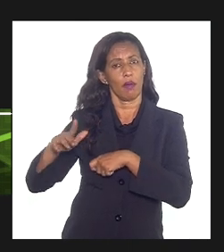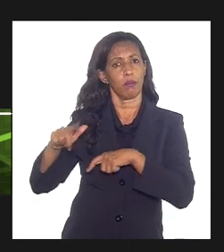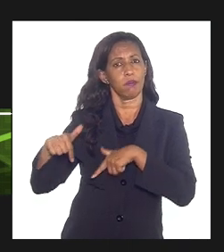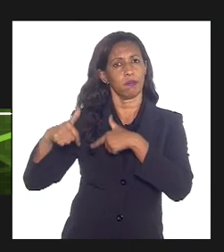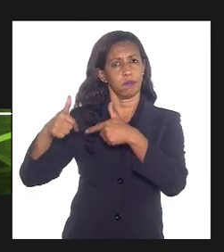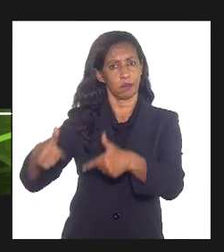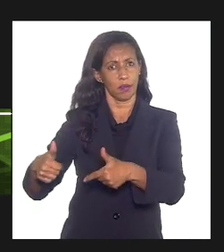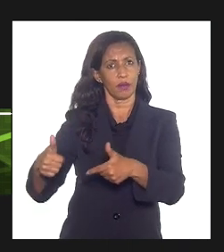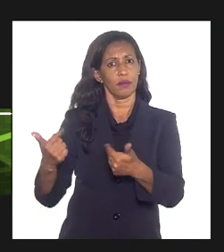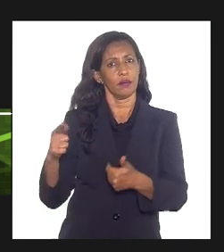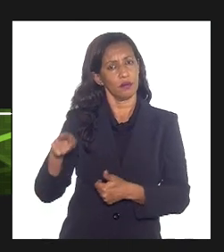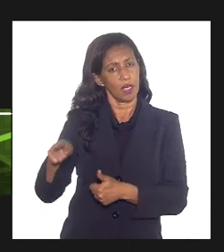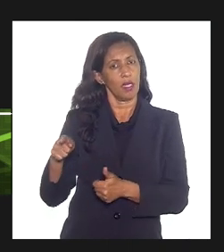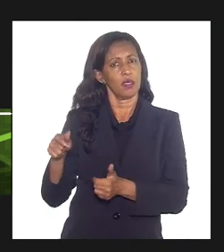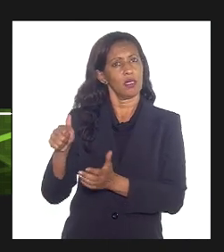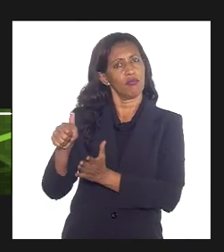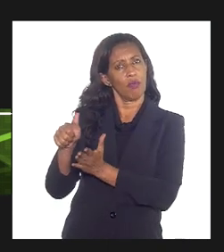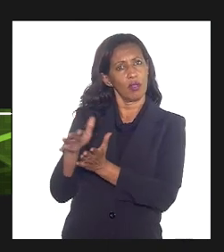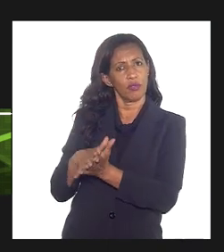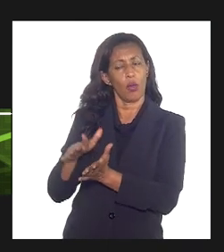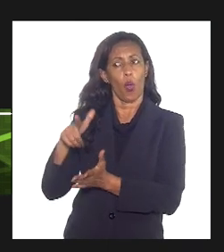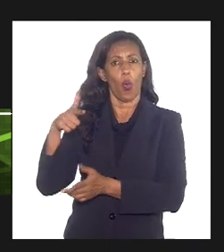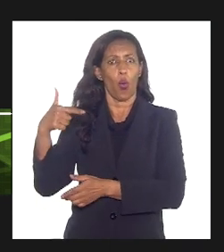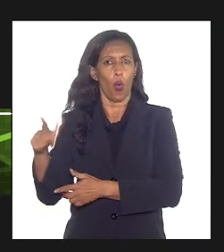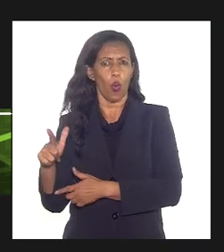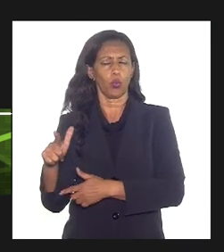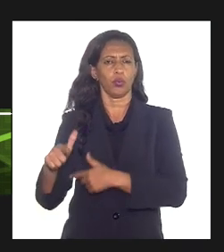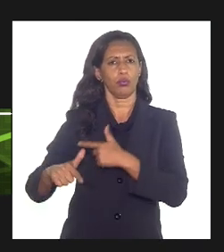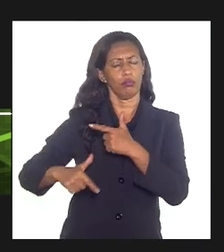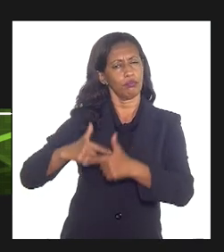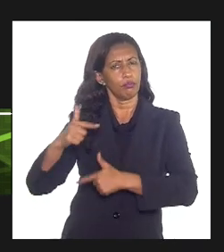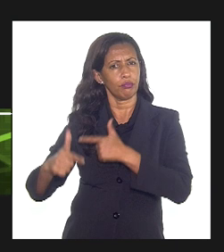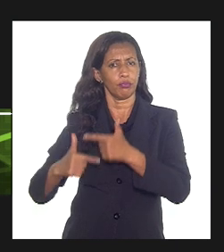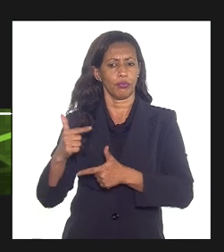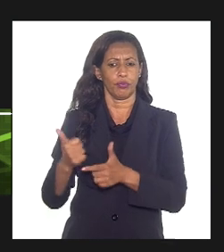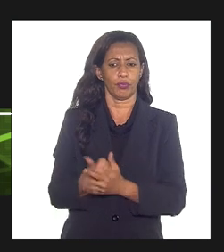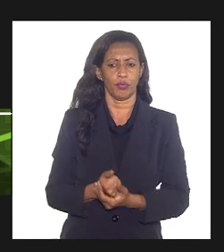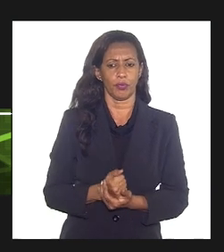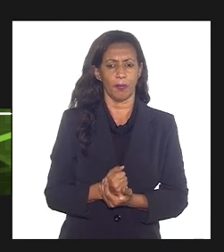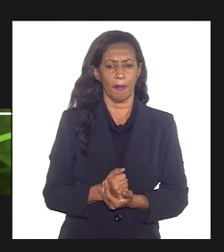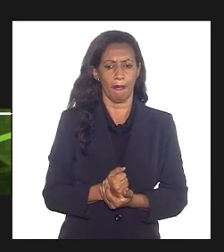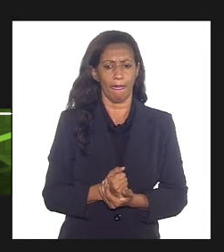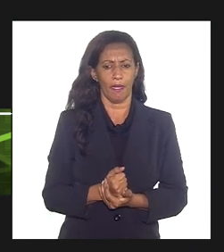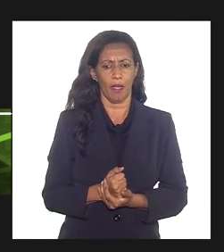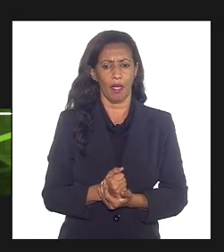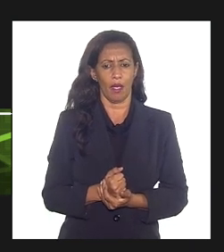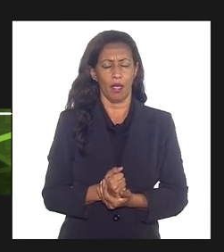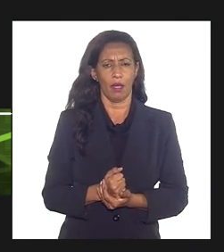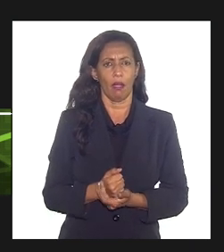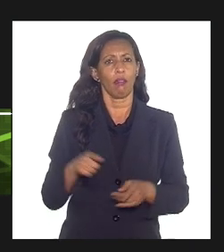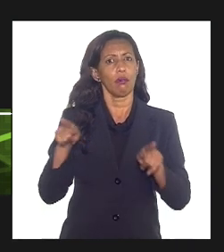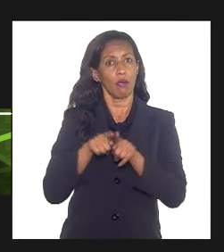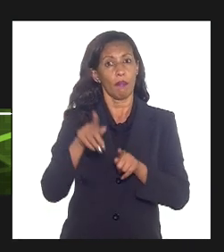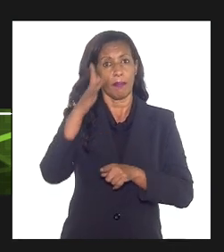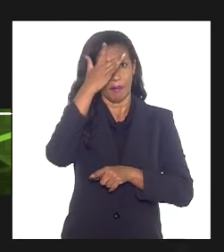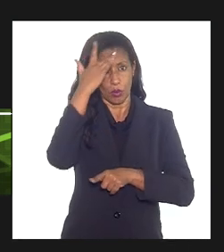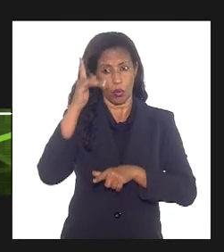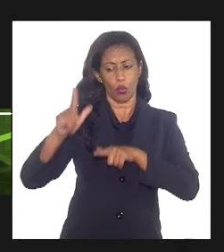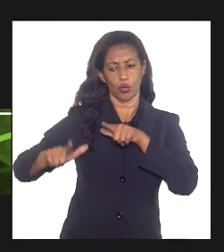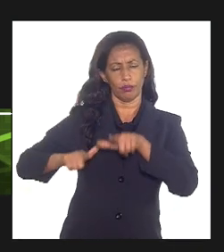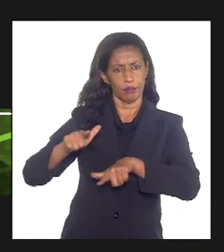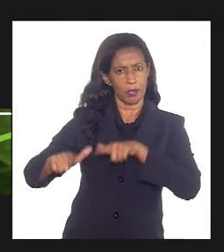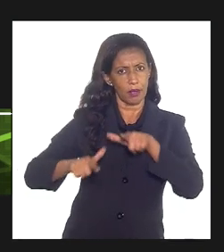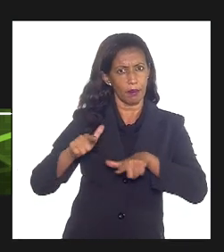atividades, outros insumos e serviços, como fluidos, cimentação, o próprio pessoal empregado nessas